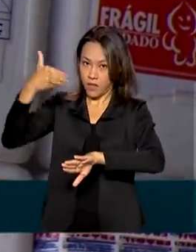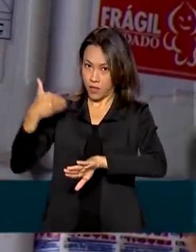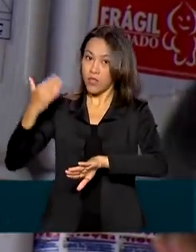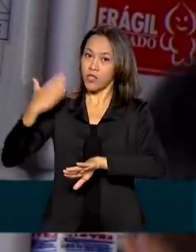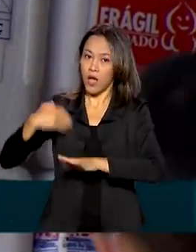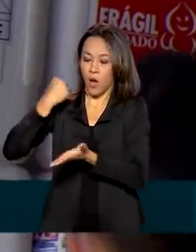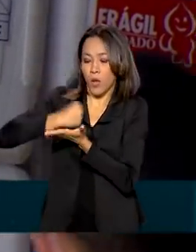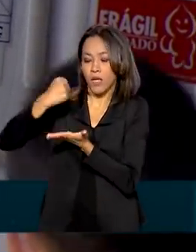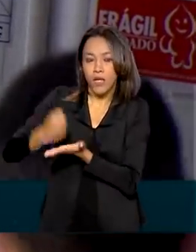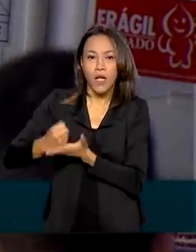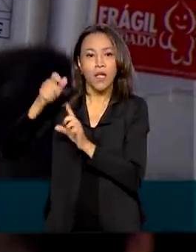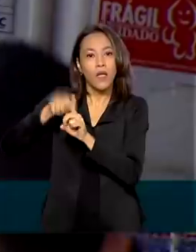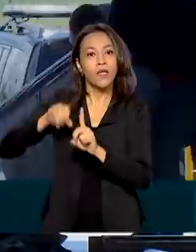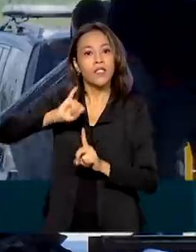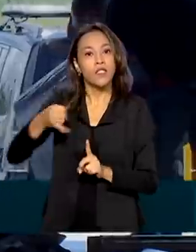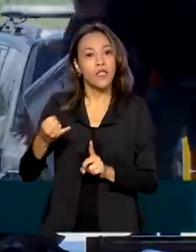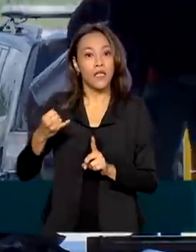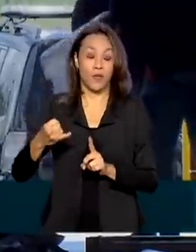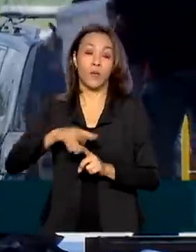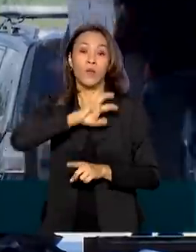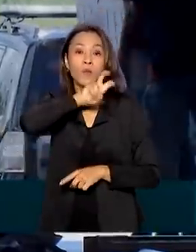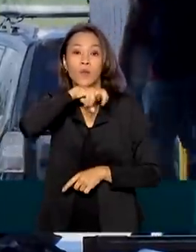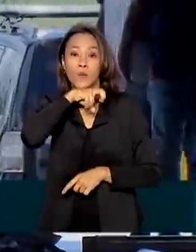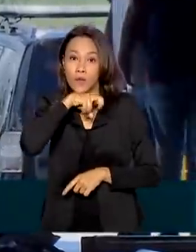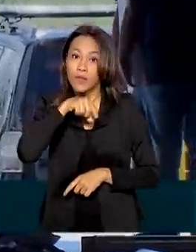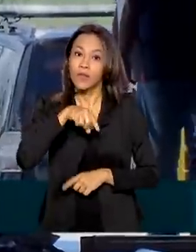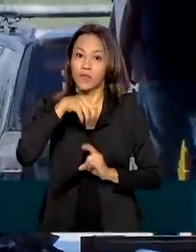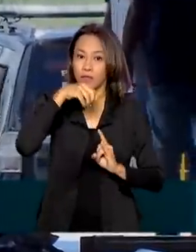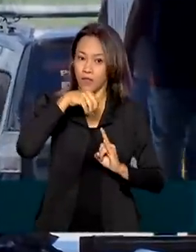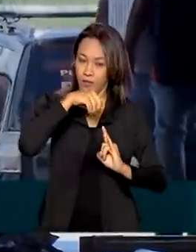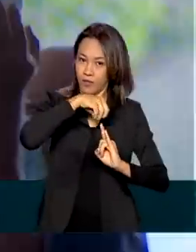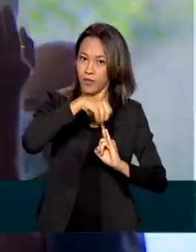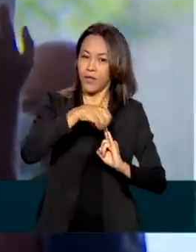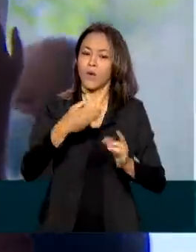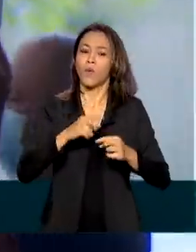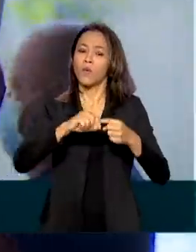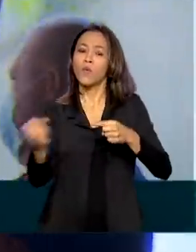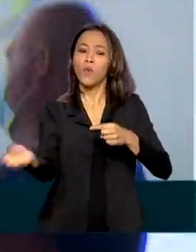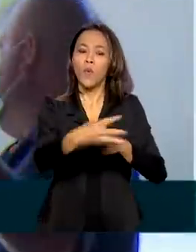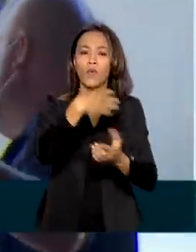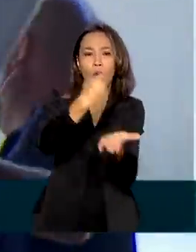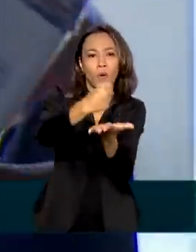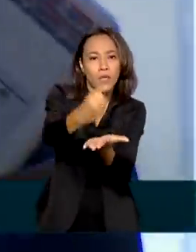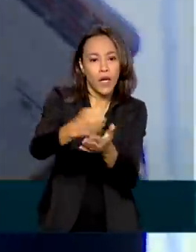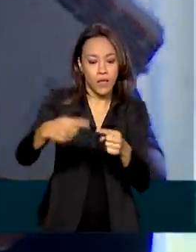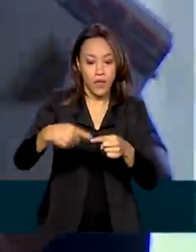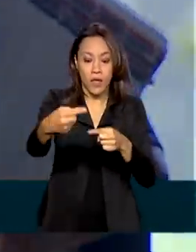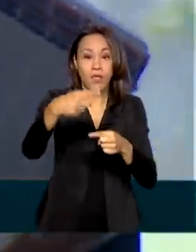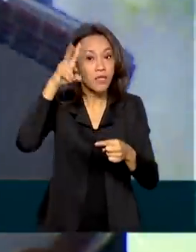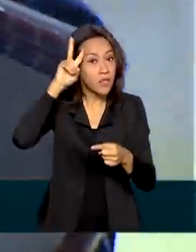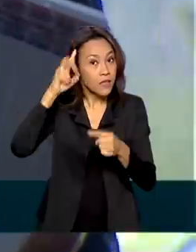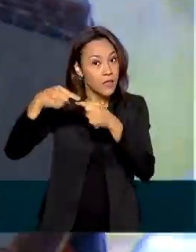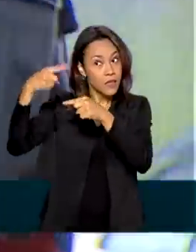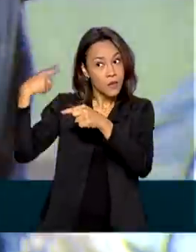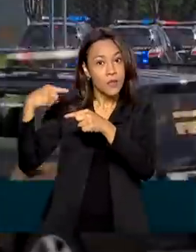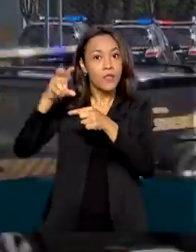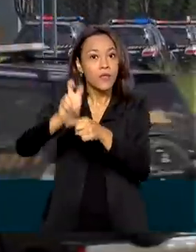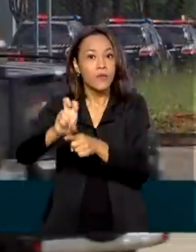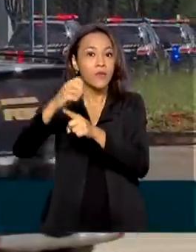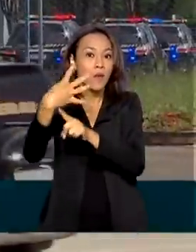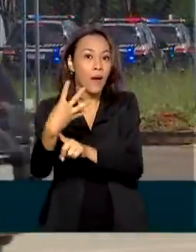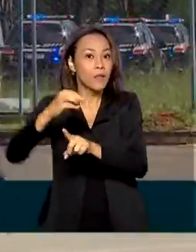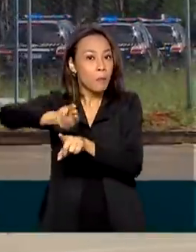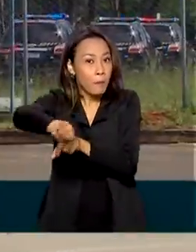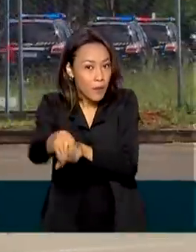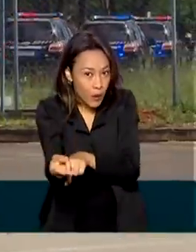junto ao Instituto Butantan, 46 milhões. O novo contrato foi firmado na última segunda-feira para mais 54 milhões de doses.